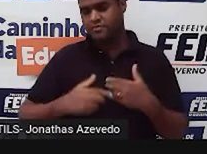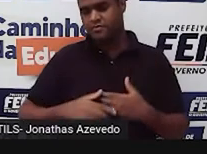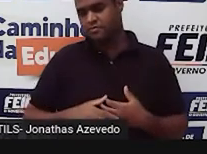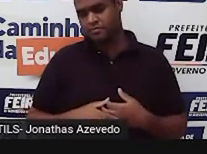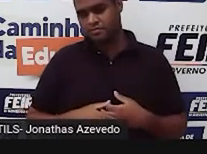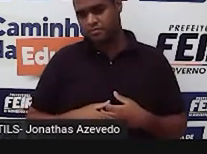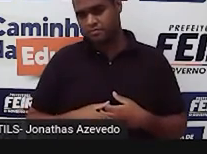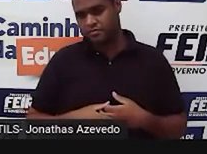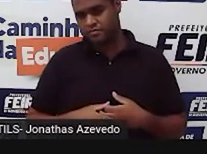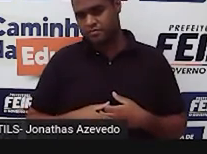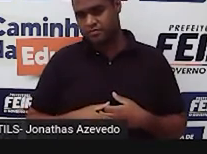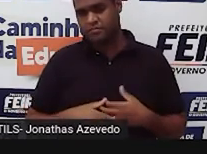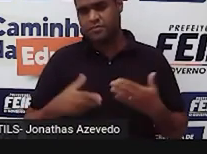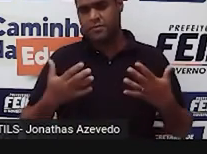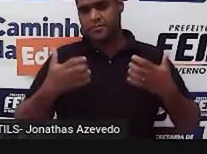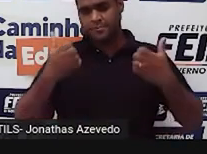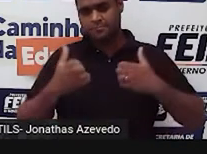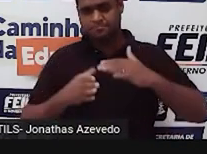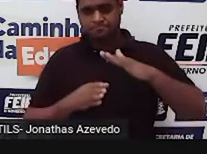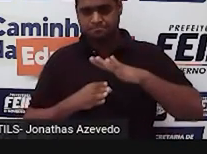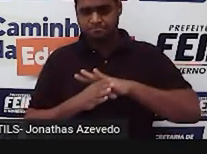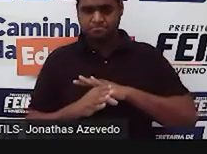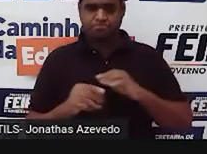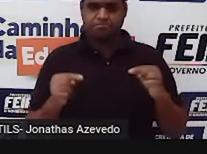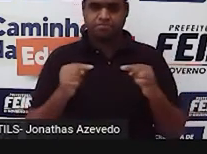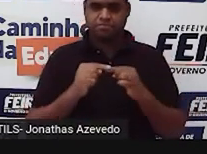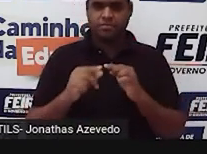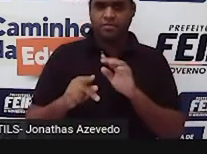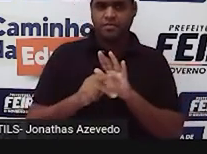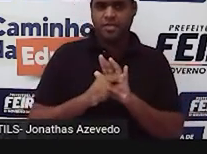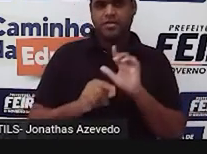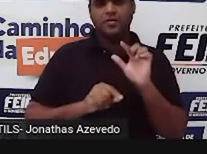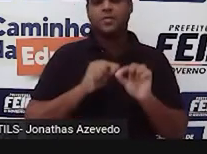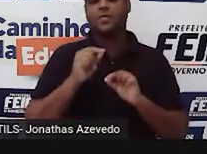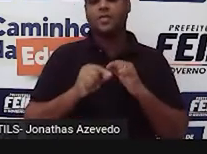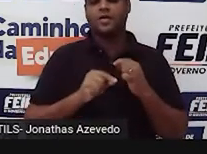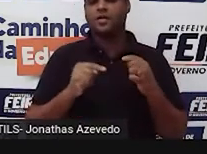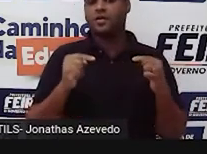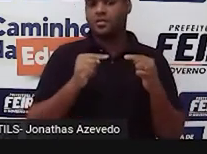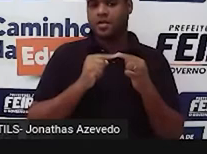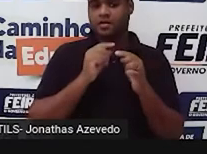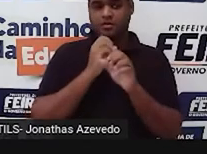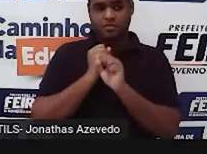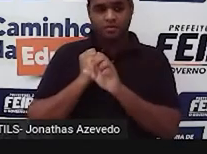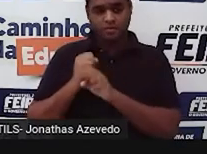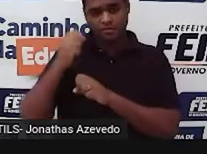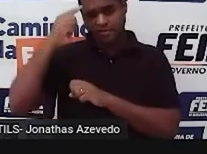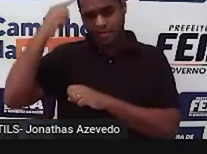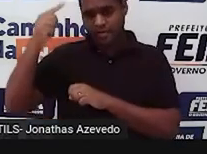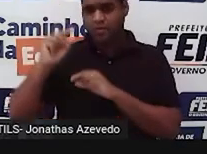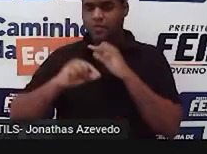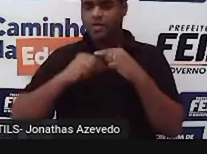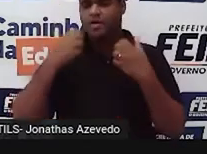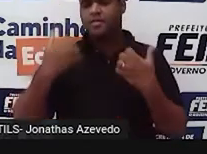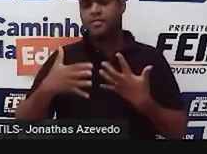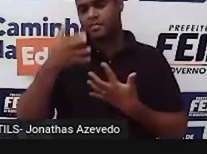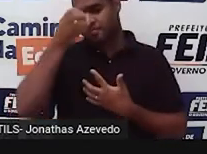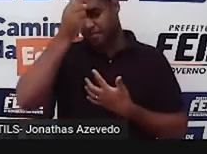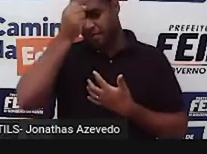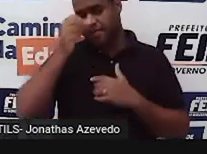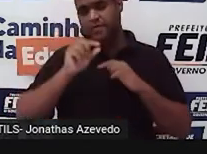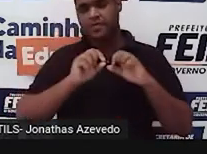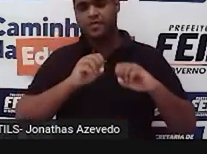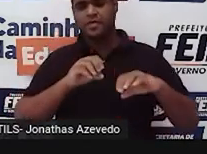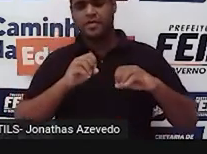Bom, agora a gente entra mesmo na parte do conteúdo dessa aula, certo? Porque